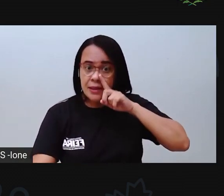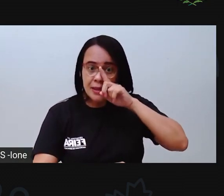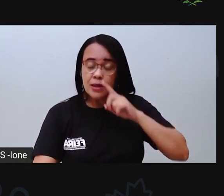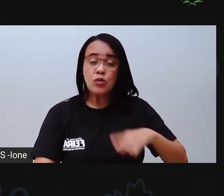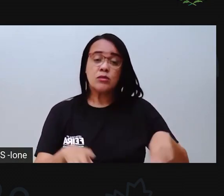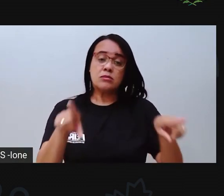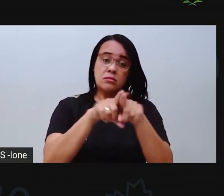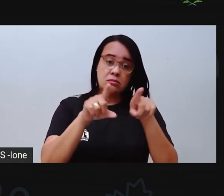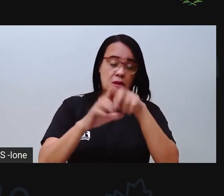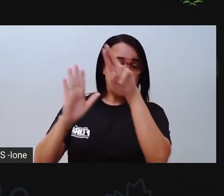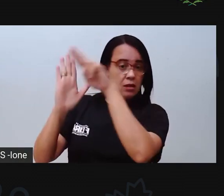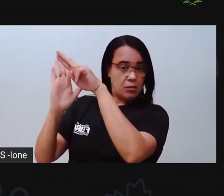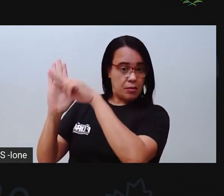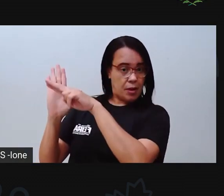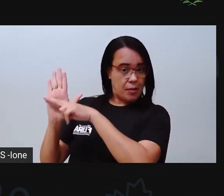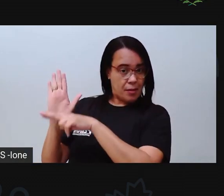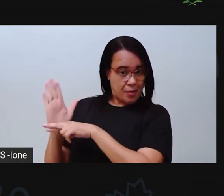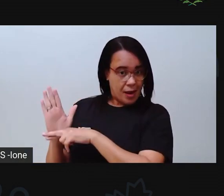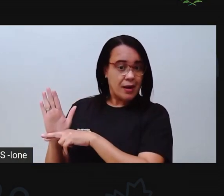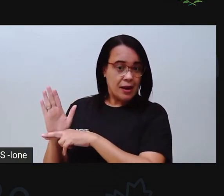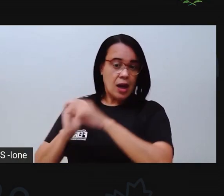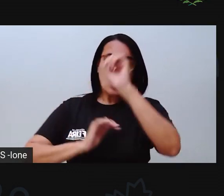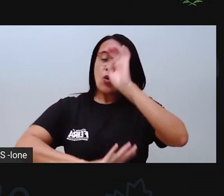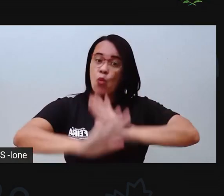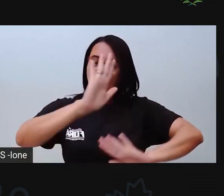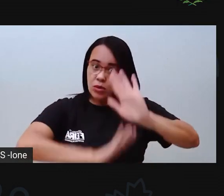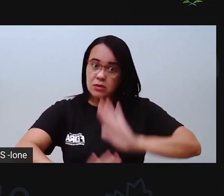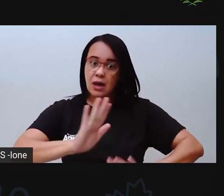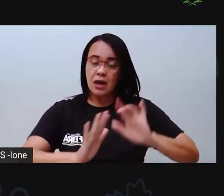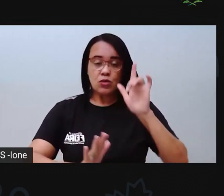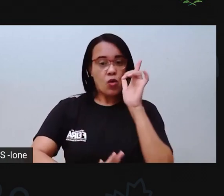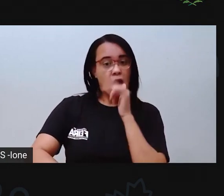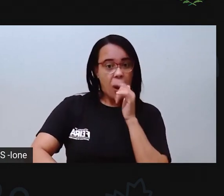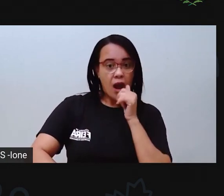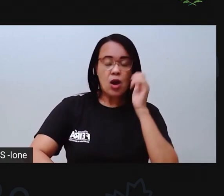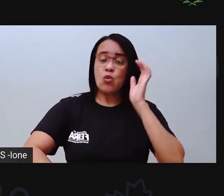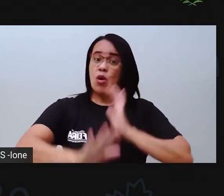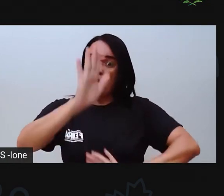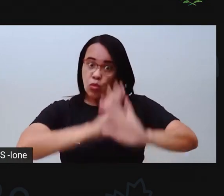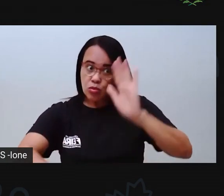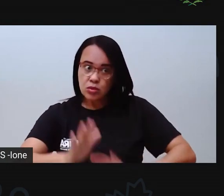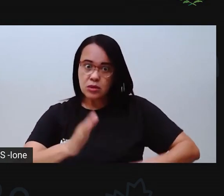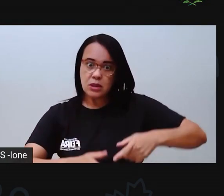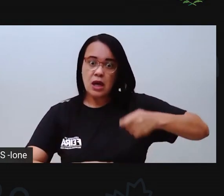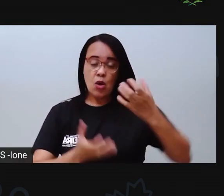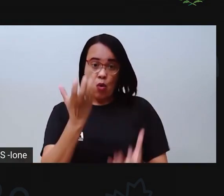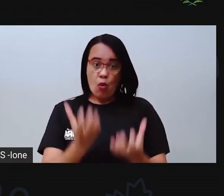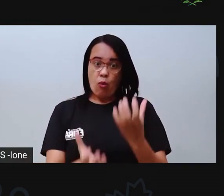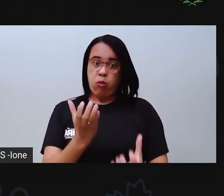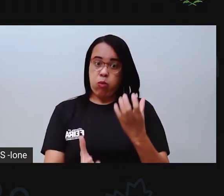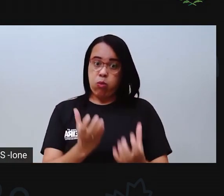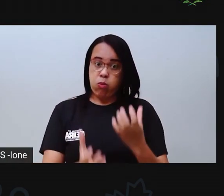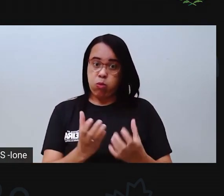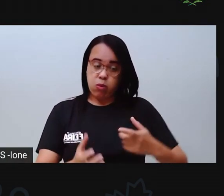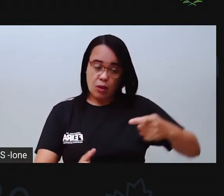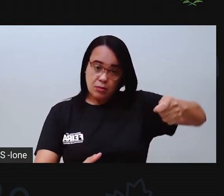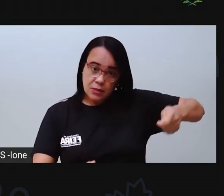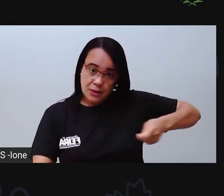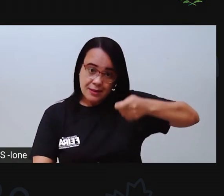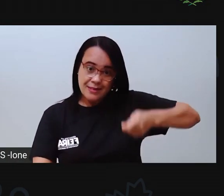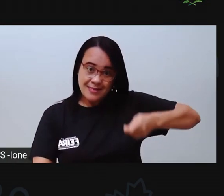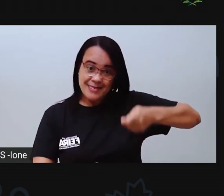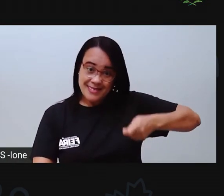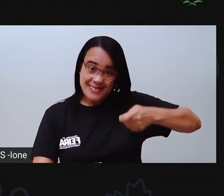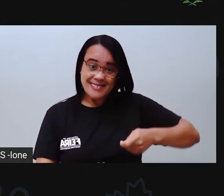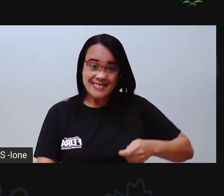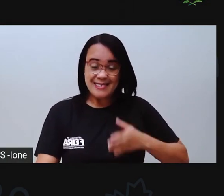das regras. Cuidado, piso molhado. Cuidado, panela quente. Ou cuidado ao entrar na cozinha.